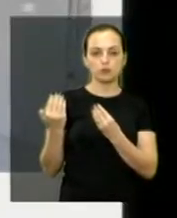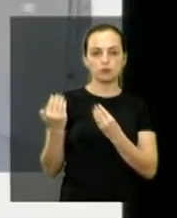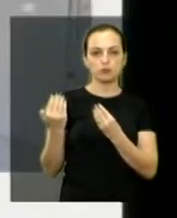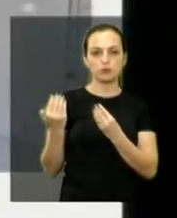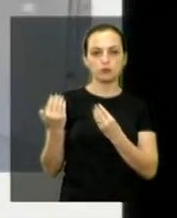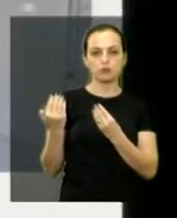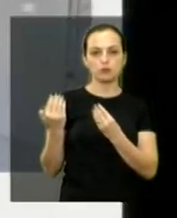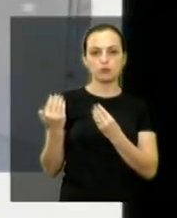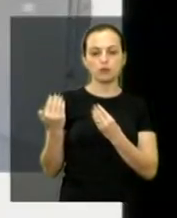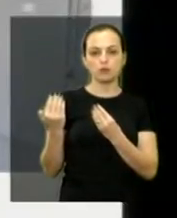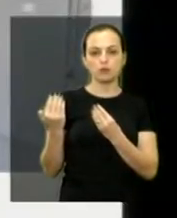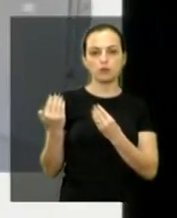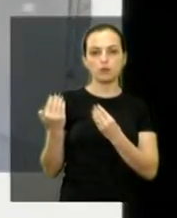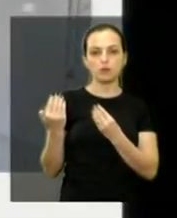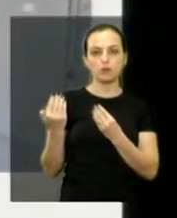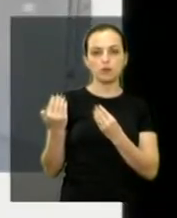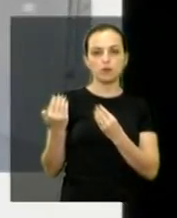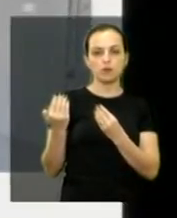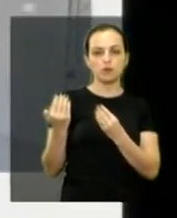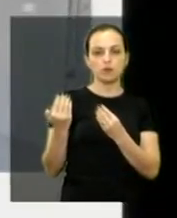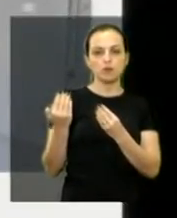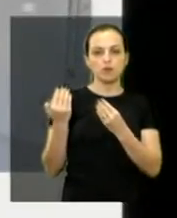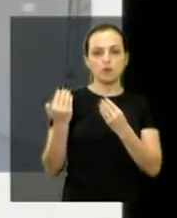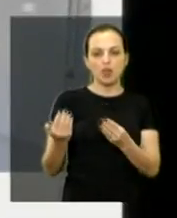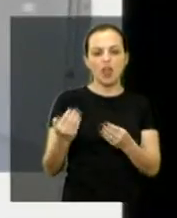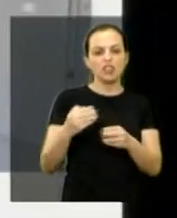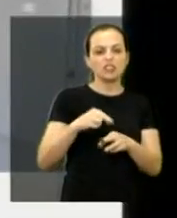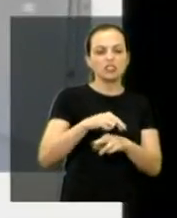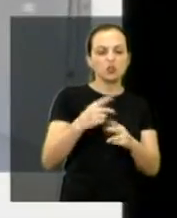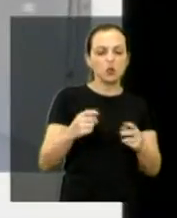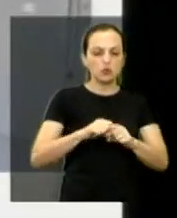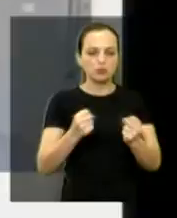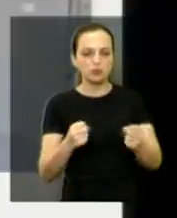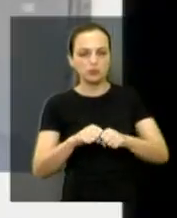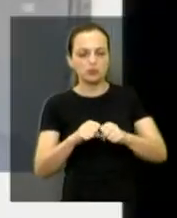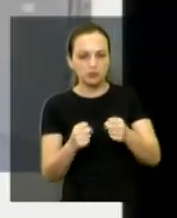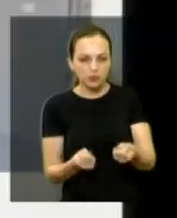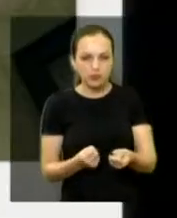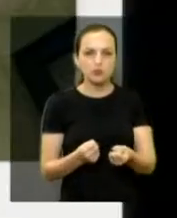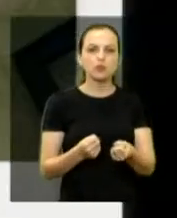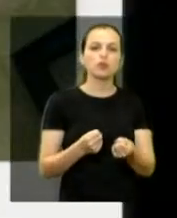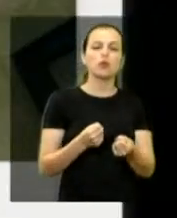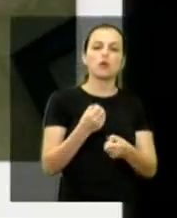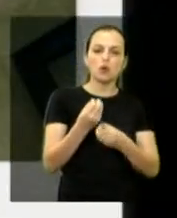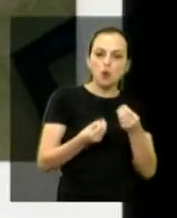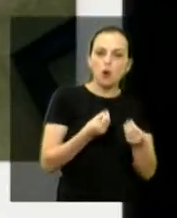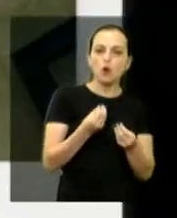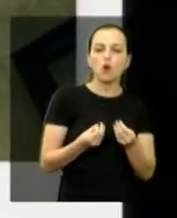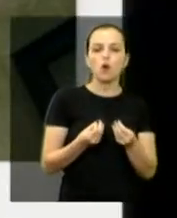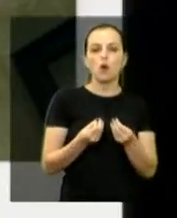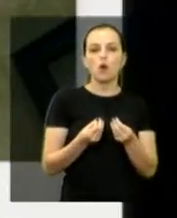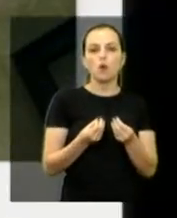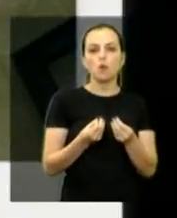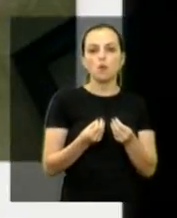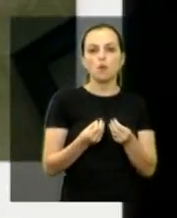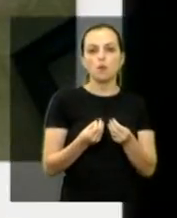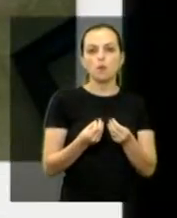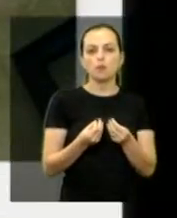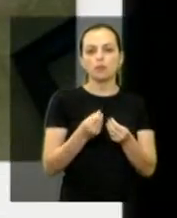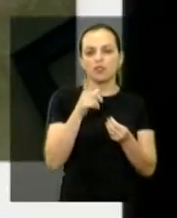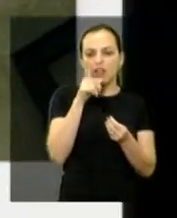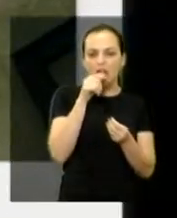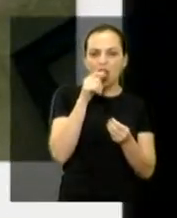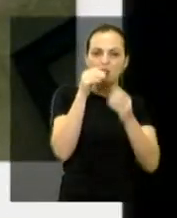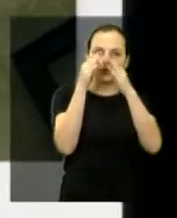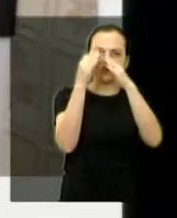os armários todos arrebentados, que o funcionário deixa as coisas lá, leva embora, pode caminhar com as fotos, infiltração na unidade